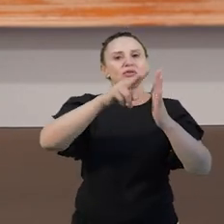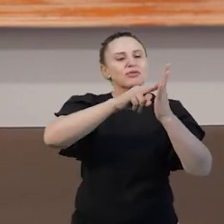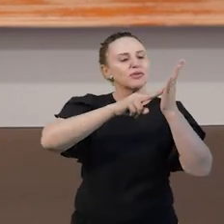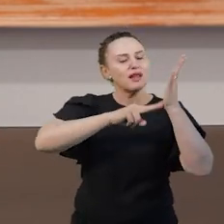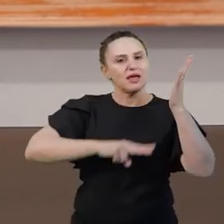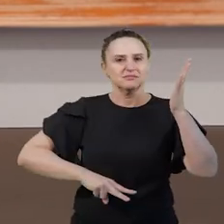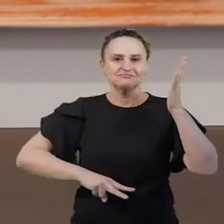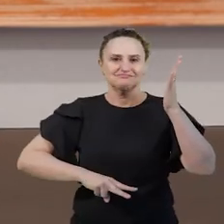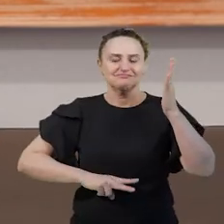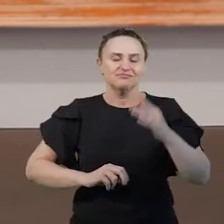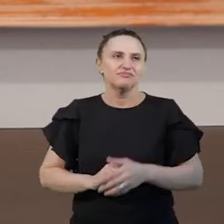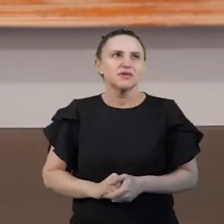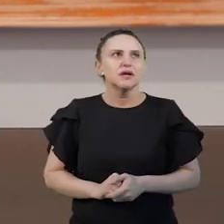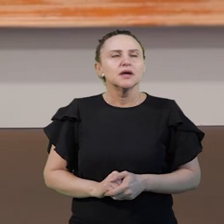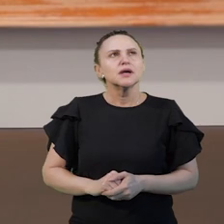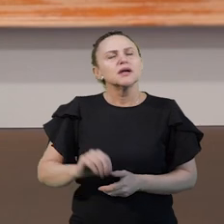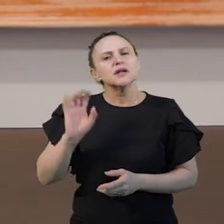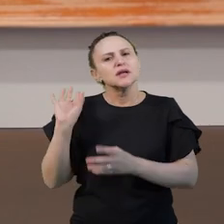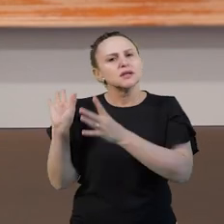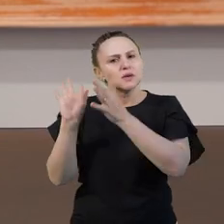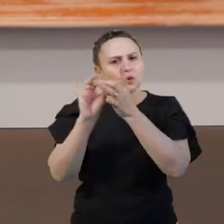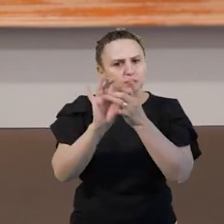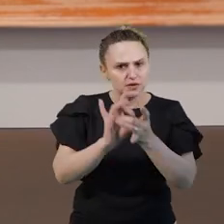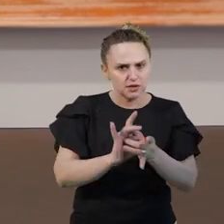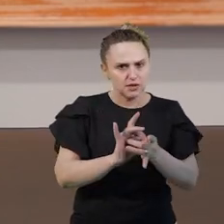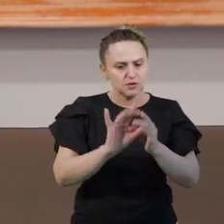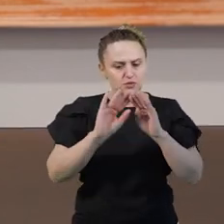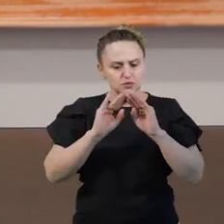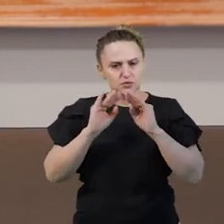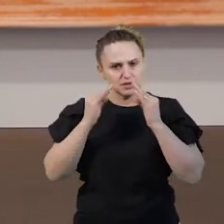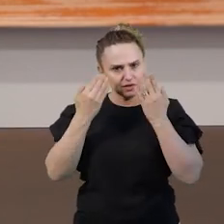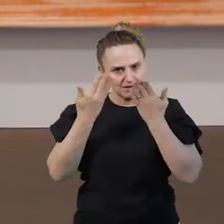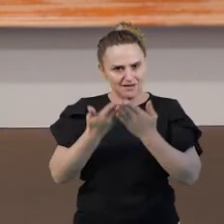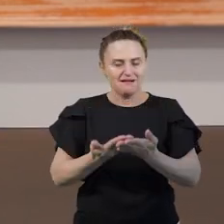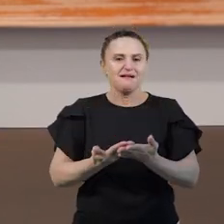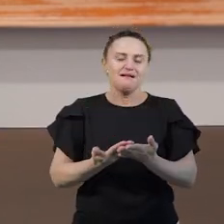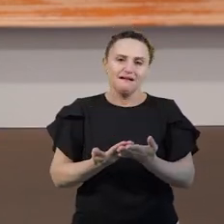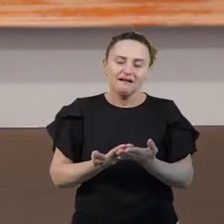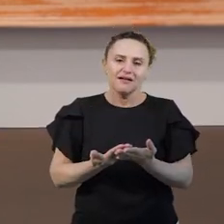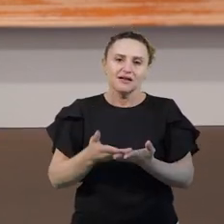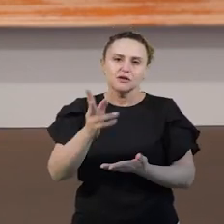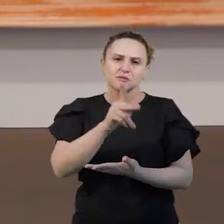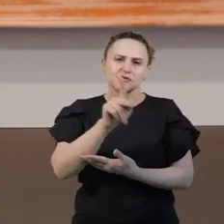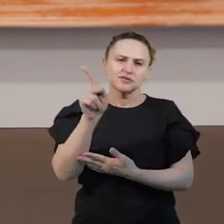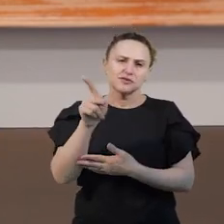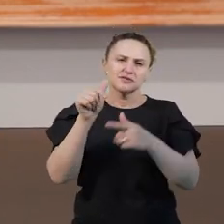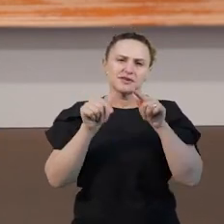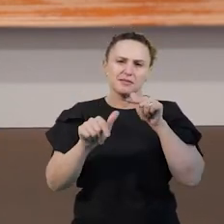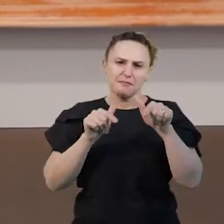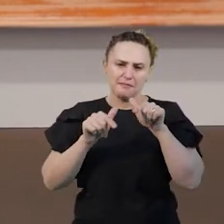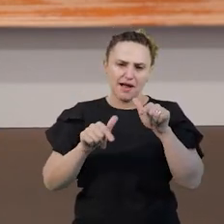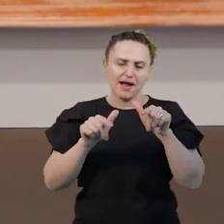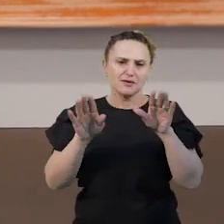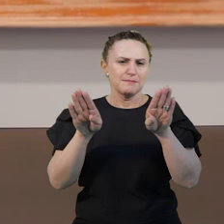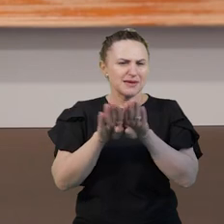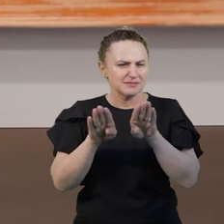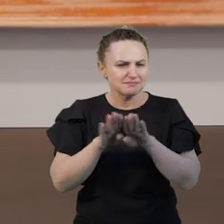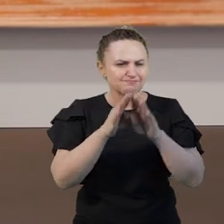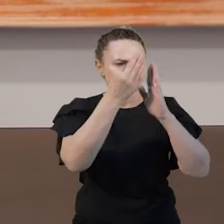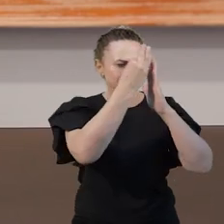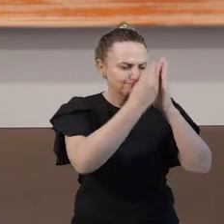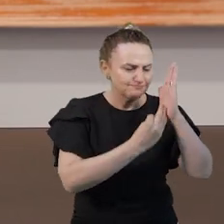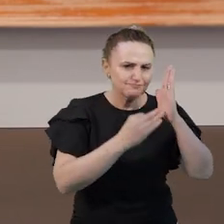E, no contexto da escola, os professores, geralmente, trabalham muito com os textos literários.